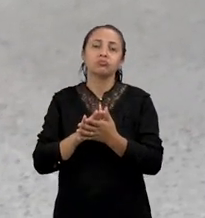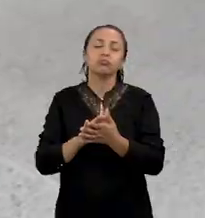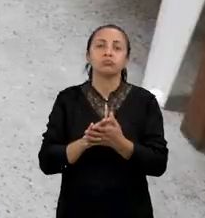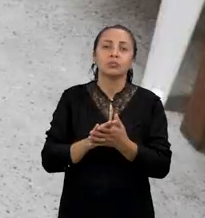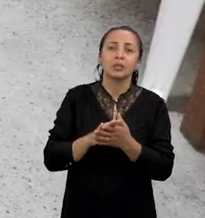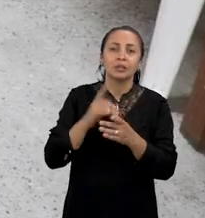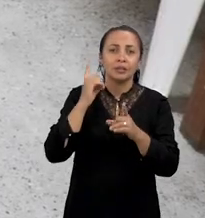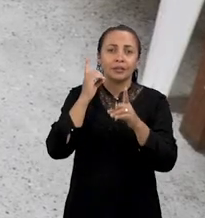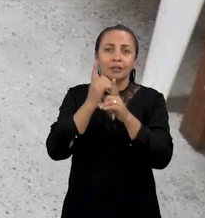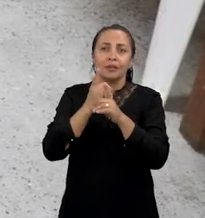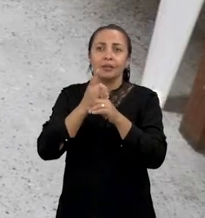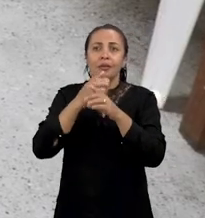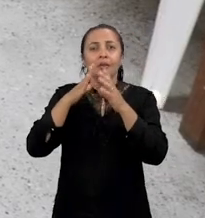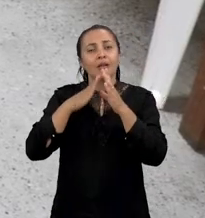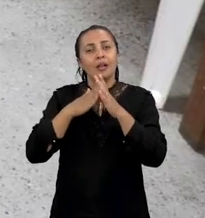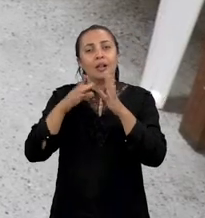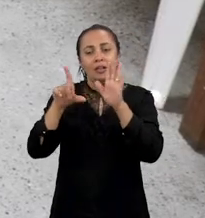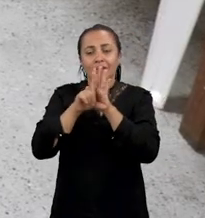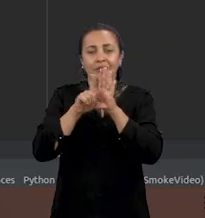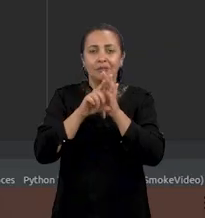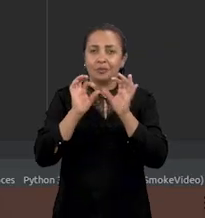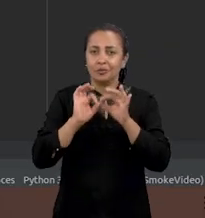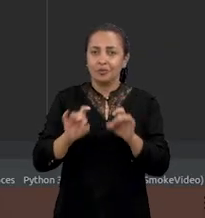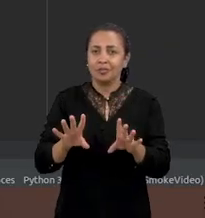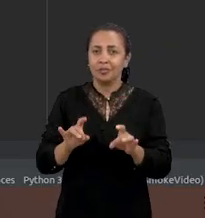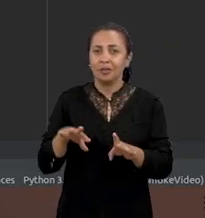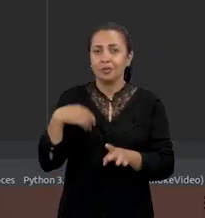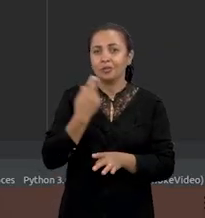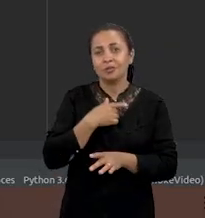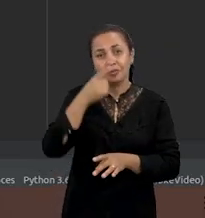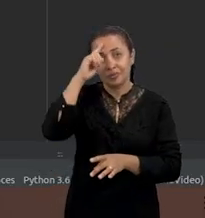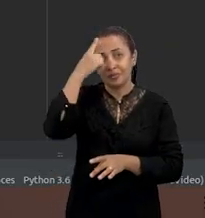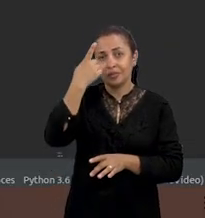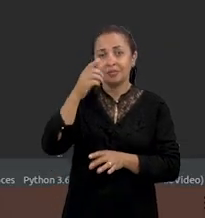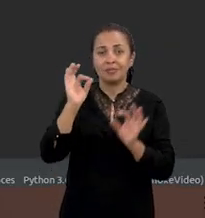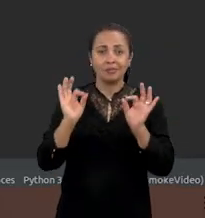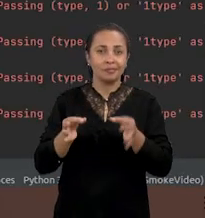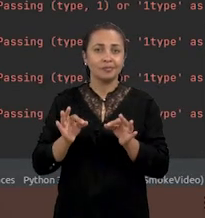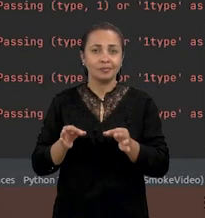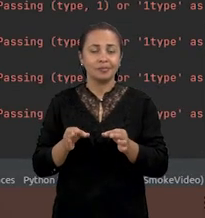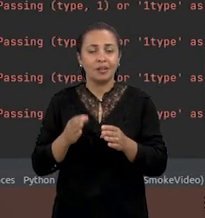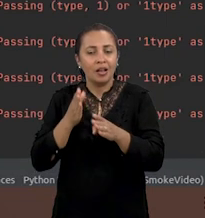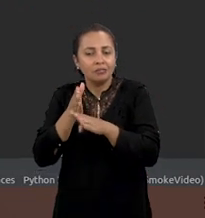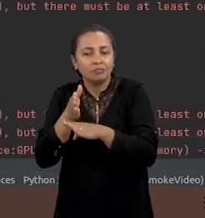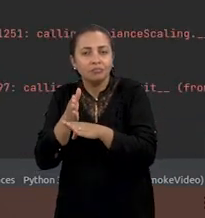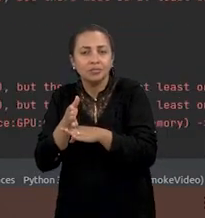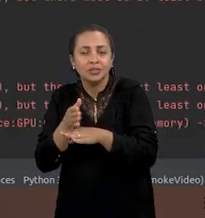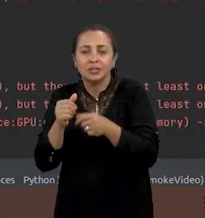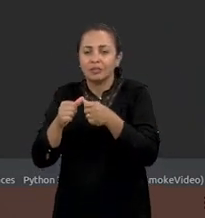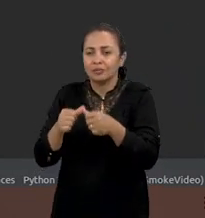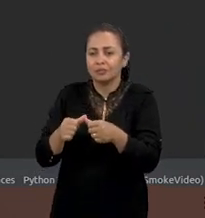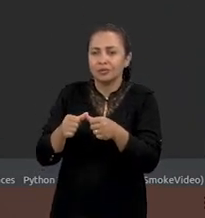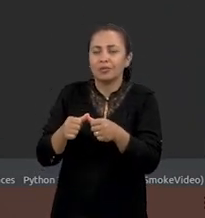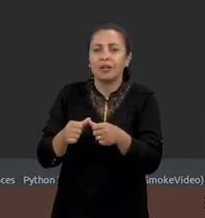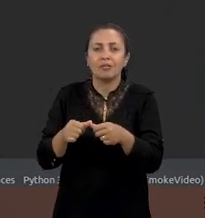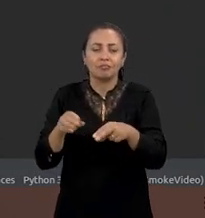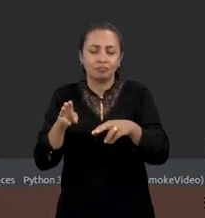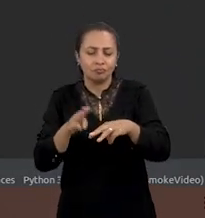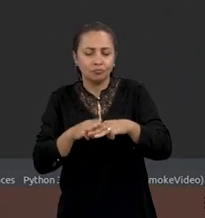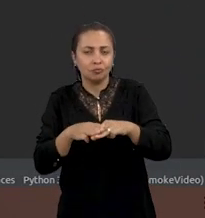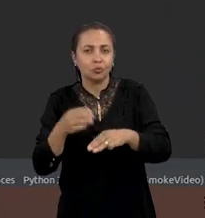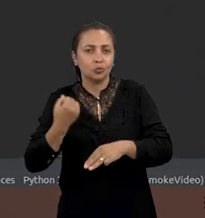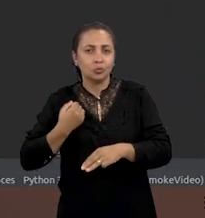automáticos, que é o que a nossa legislação permite. A nossa ideia, é claro, é embarcar. Embarcar significa instalar os